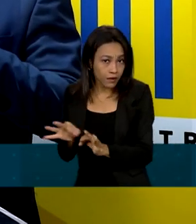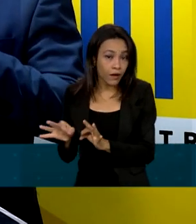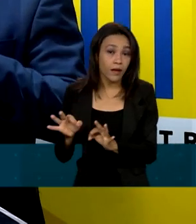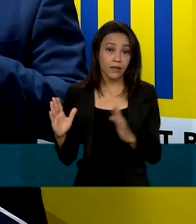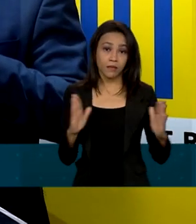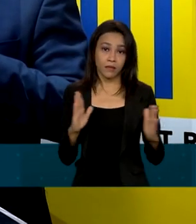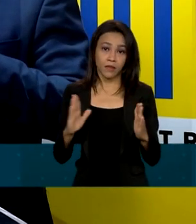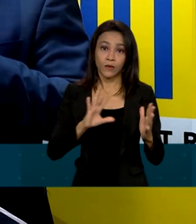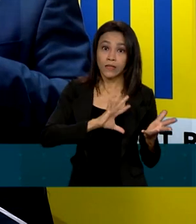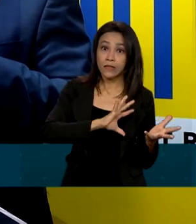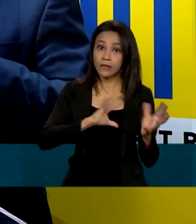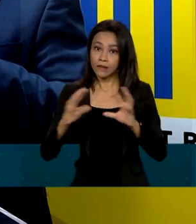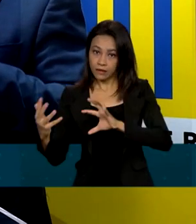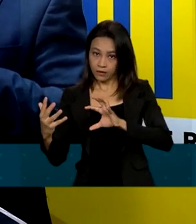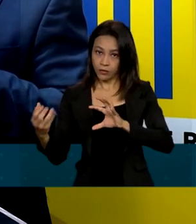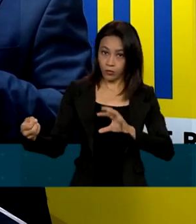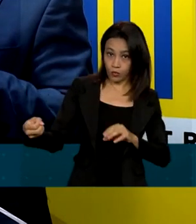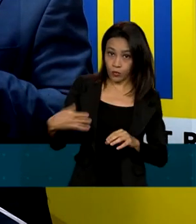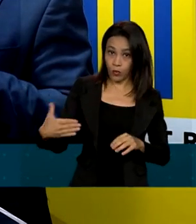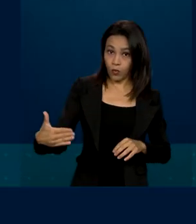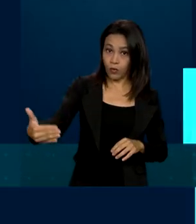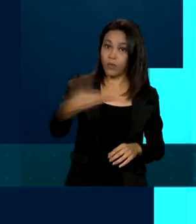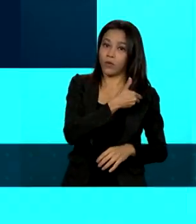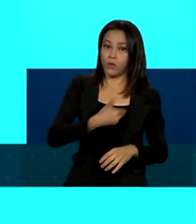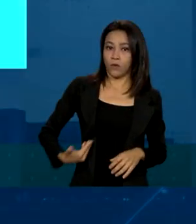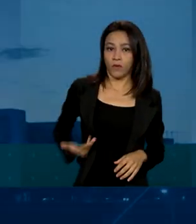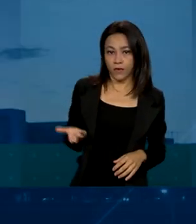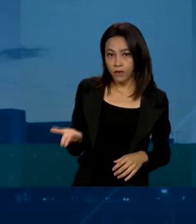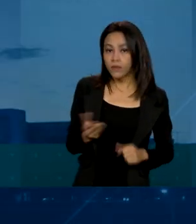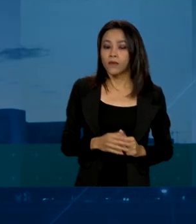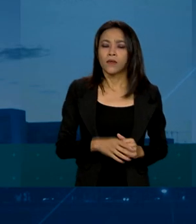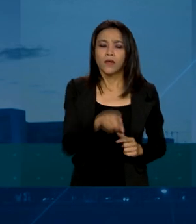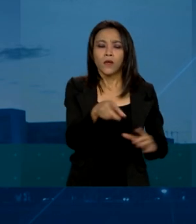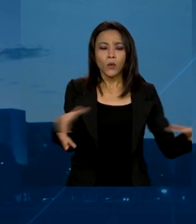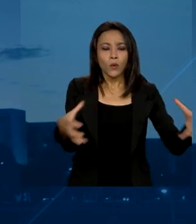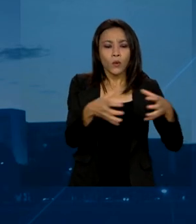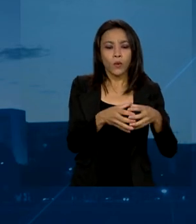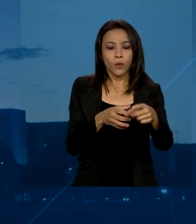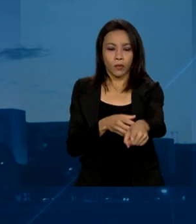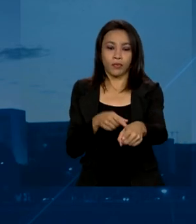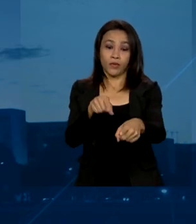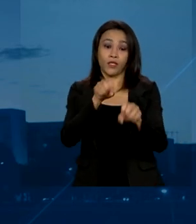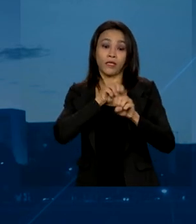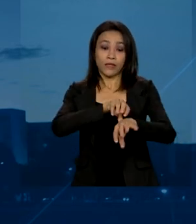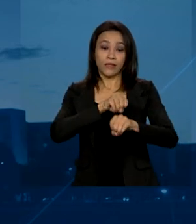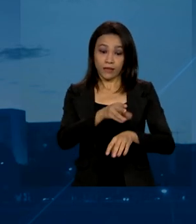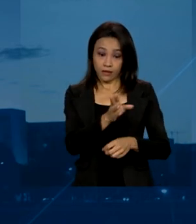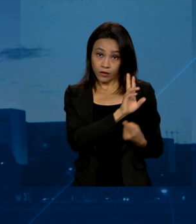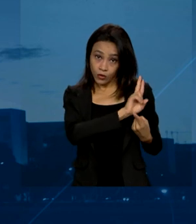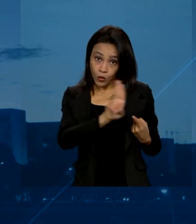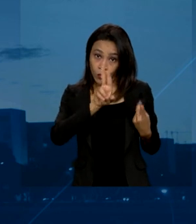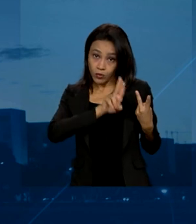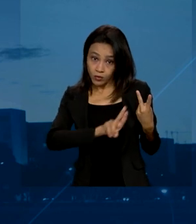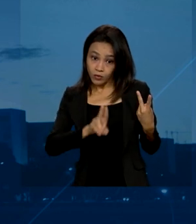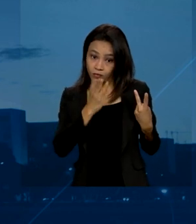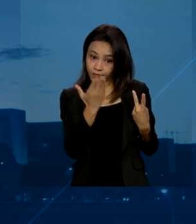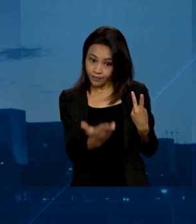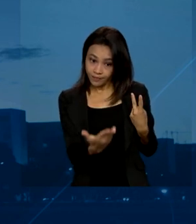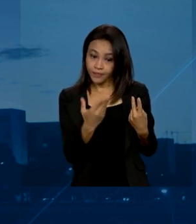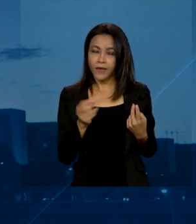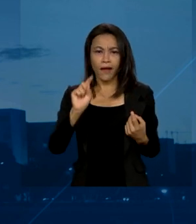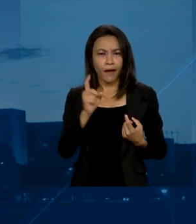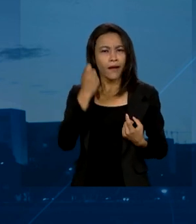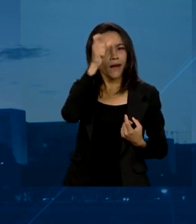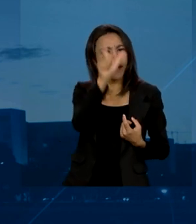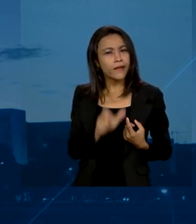transição para o novo governo. O grupo técnico de educação será formado, entre outros nomes, por Henrique Paim, ex